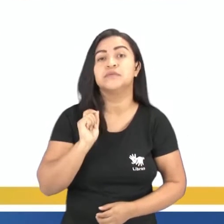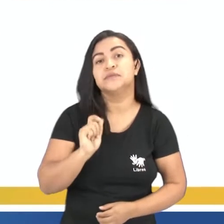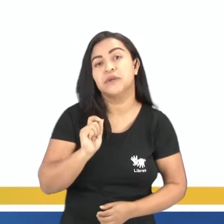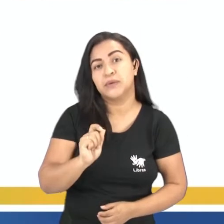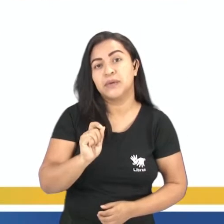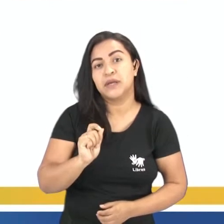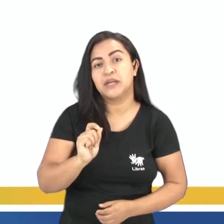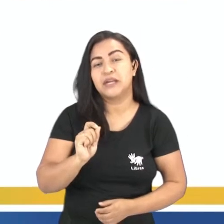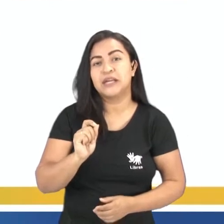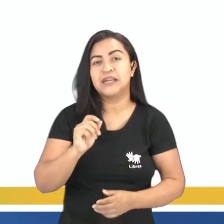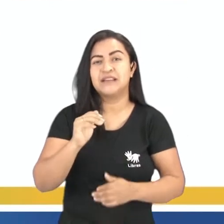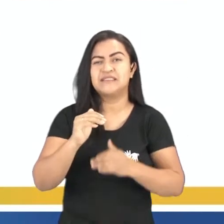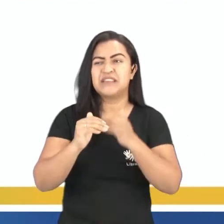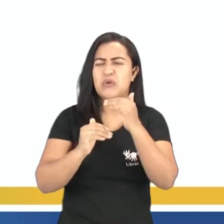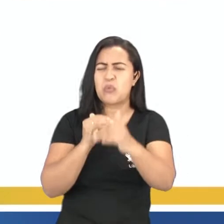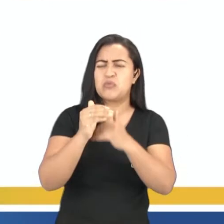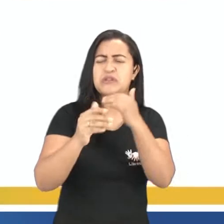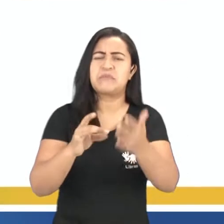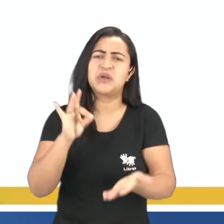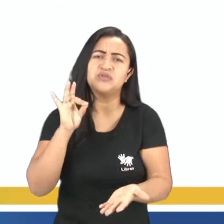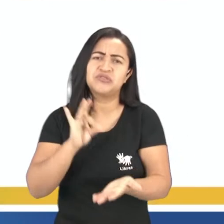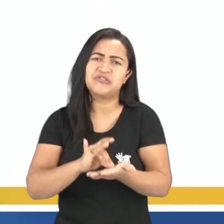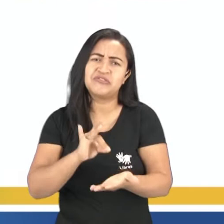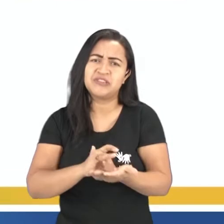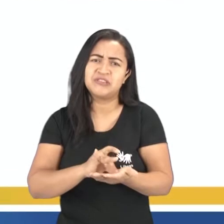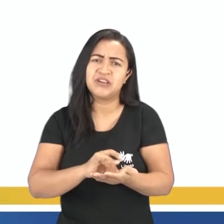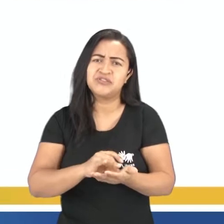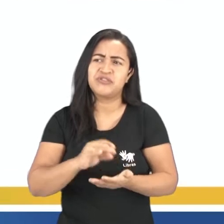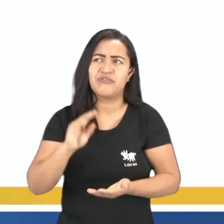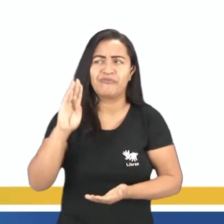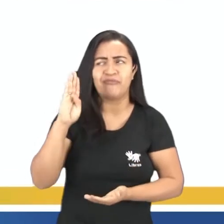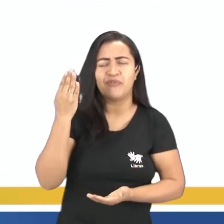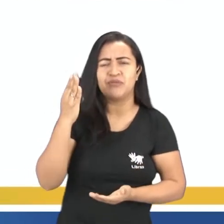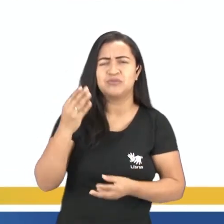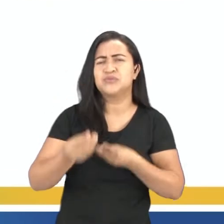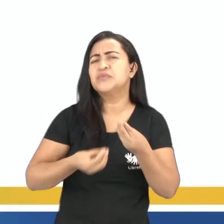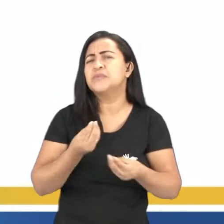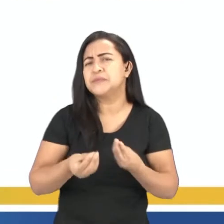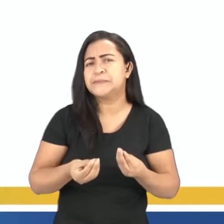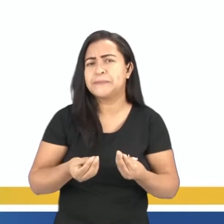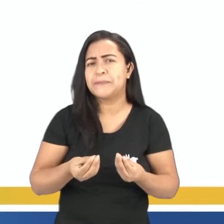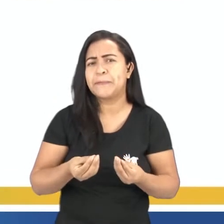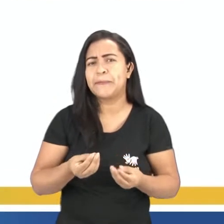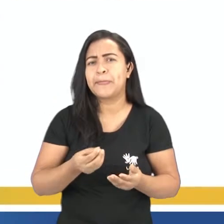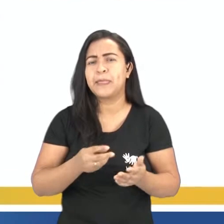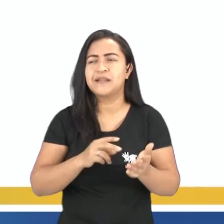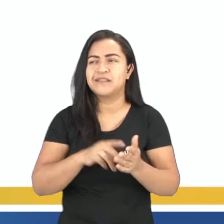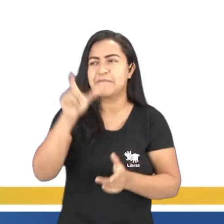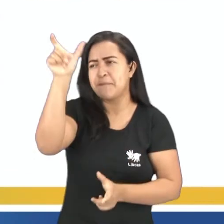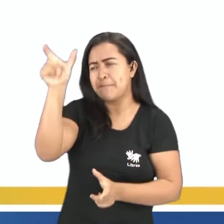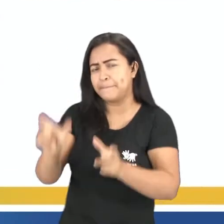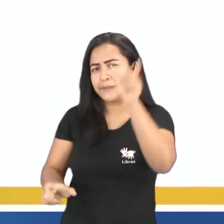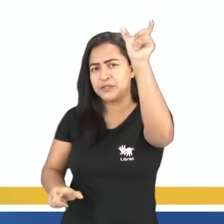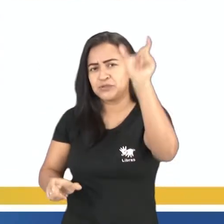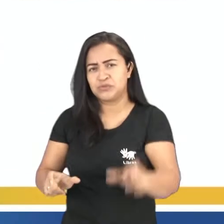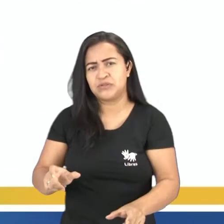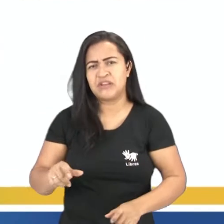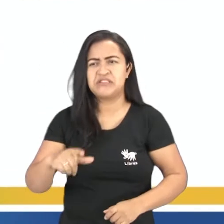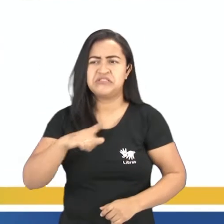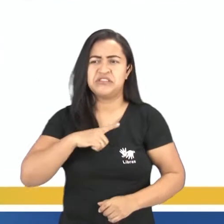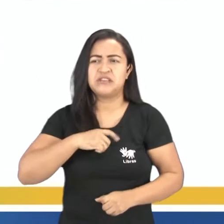ultrapassam a nossa realidade, tá certo? Eles, como assim, eles são de personagens que têm